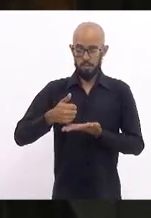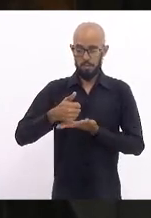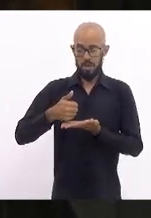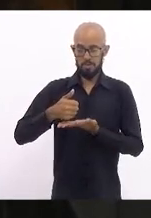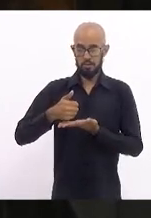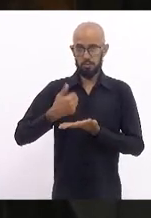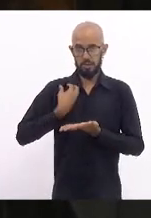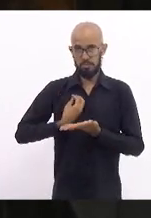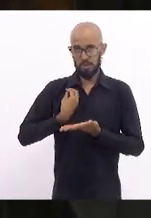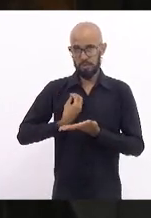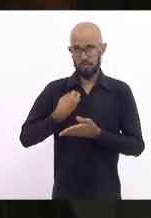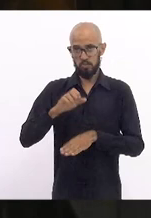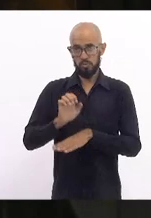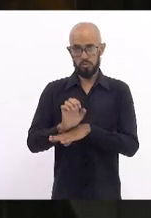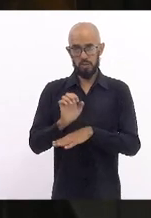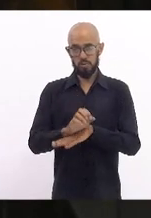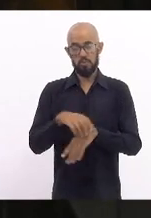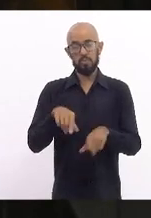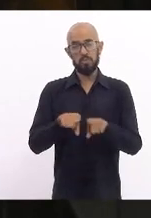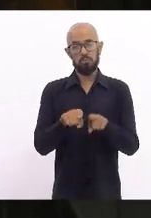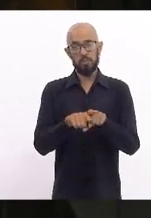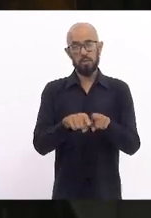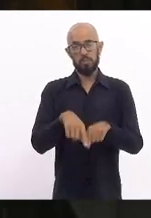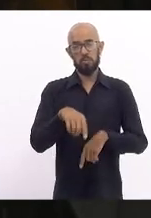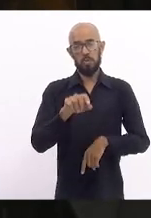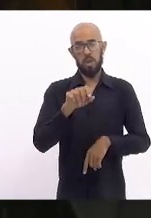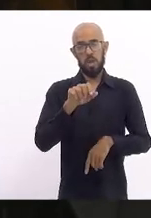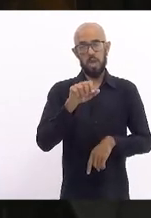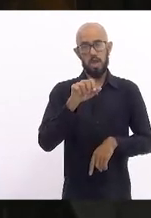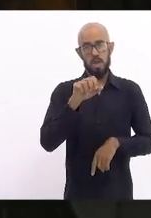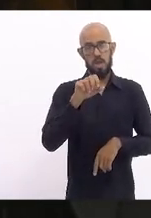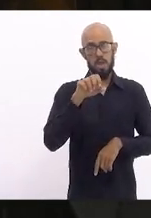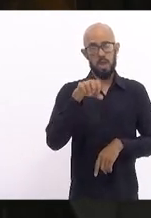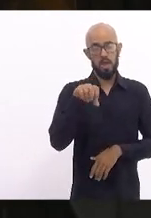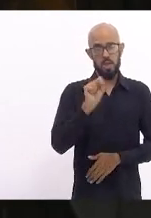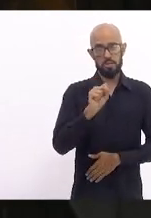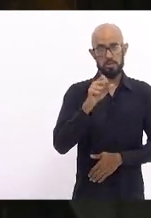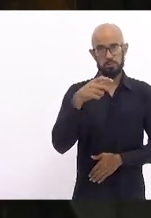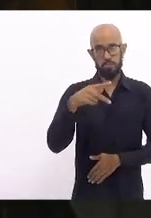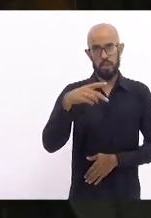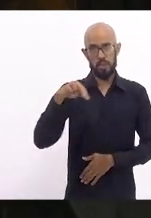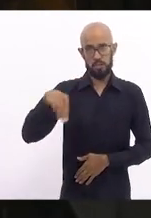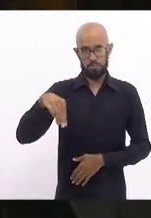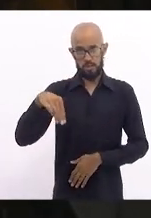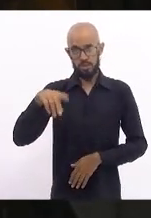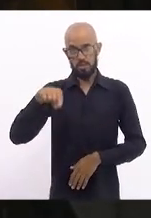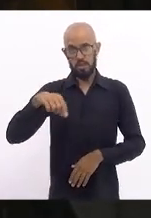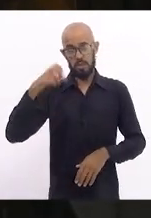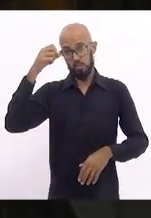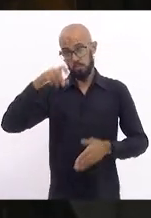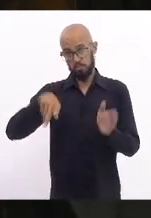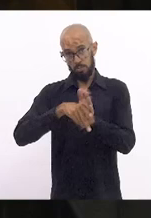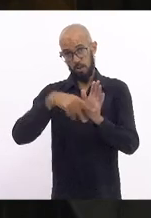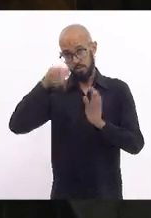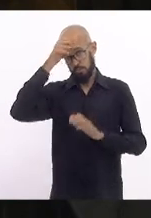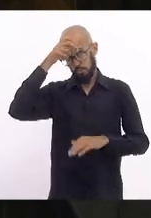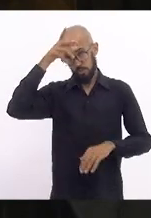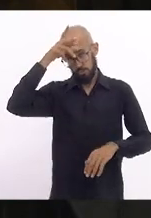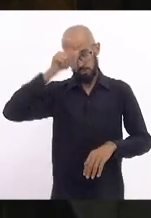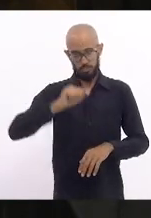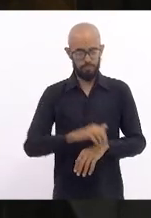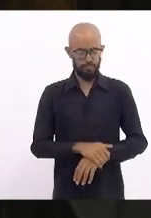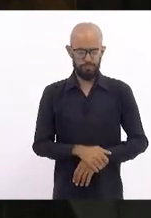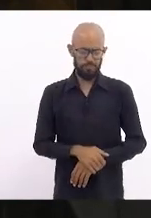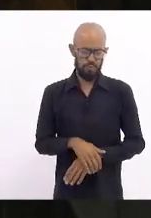FPM, que é o Fundo de Participação dos Municípios. O Estado tem de FPE por ano, deputada